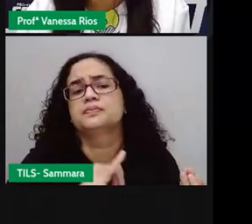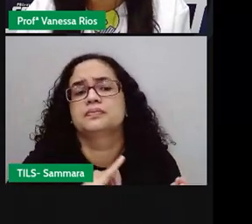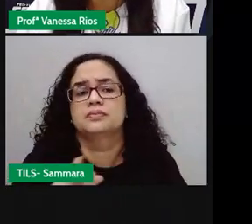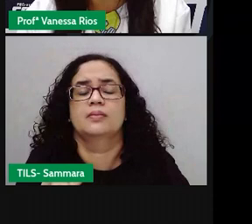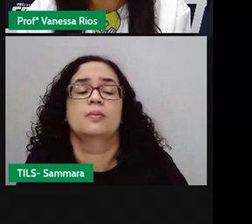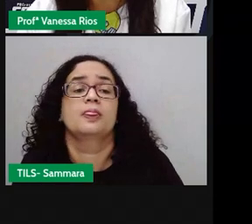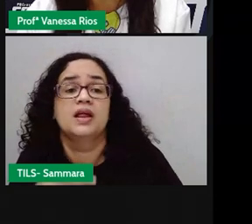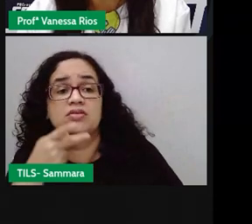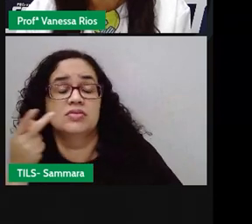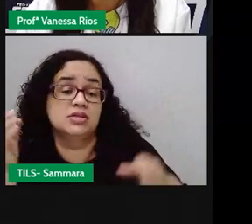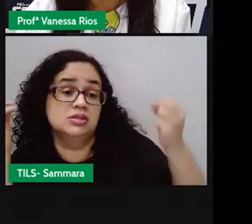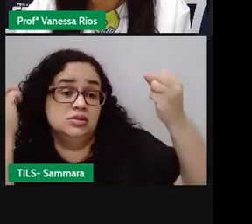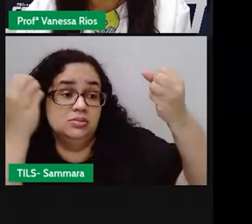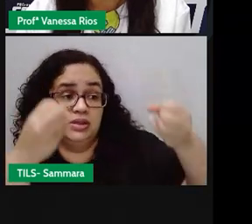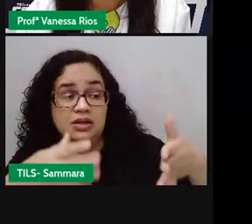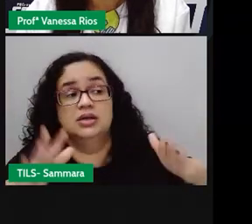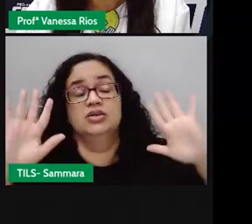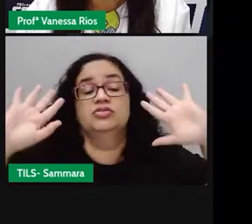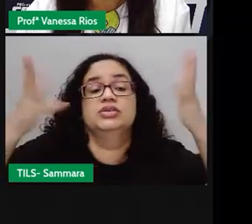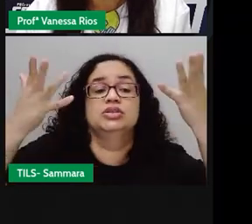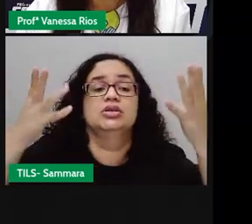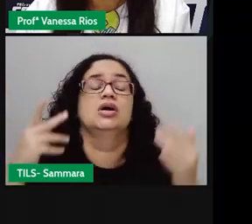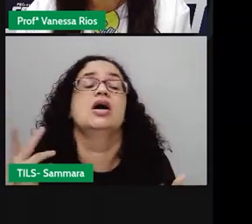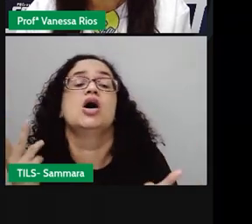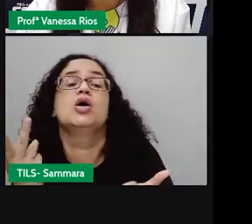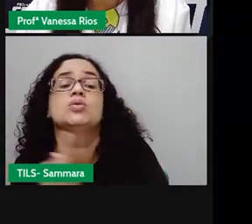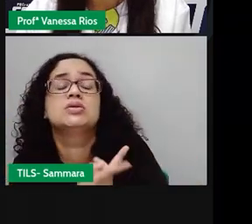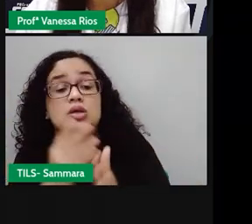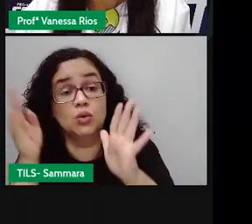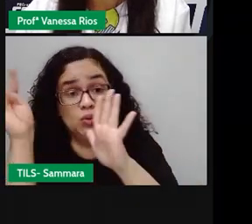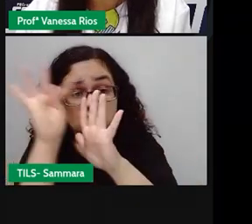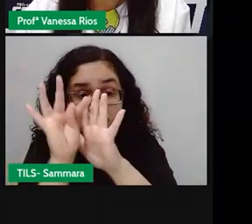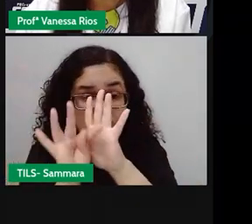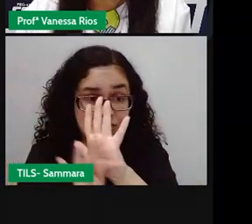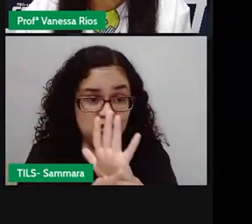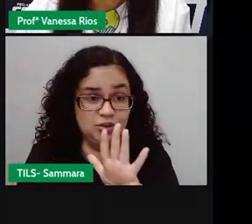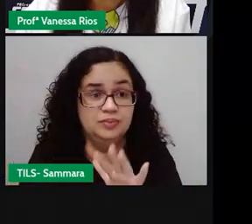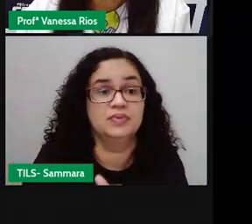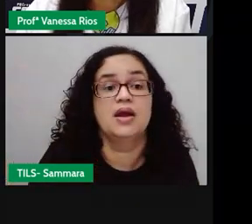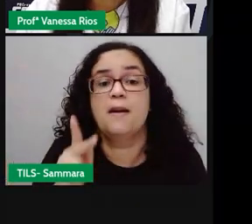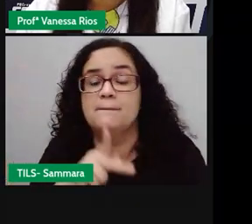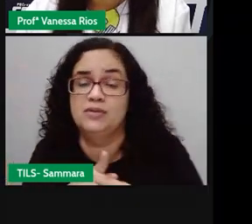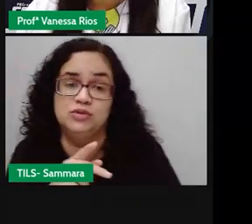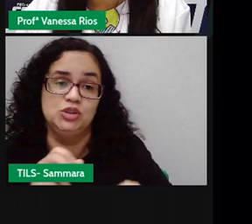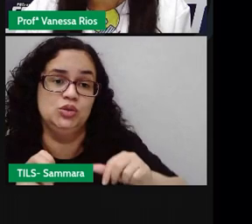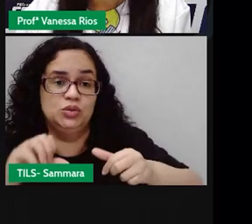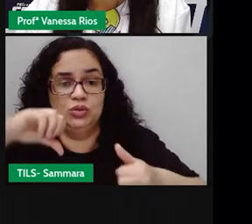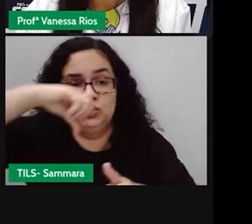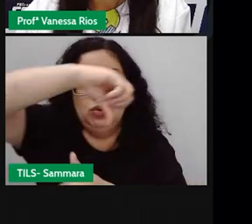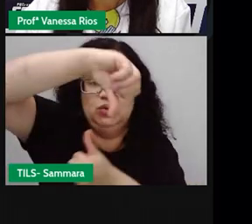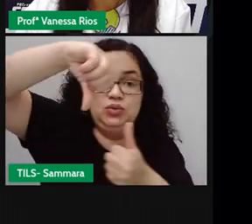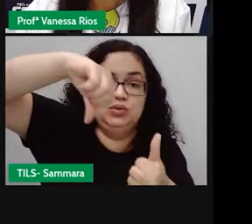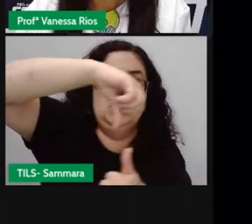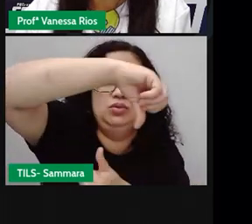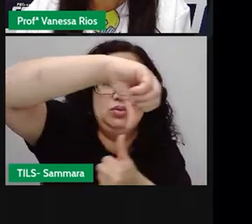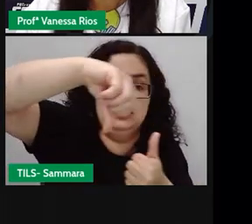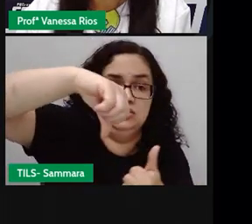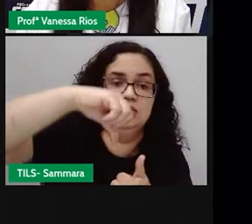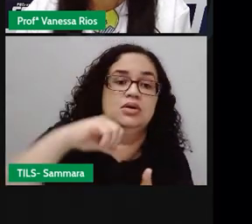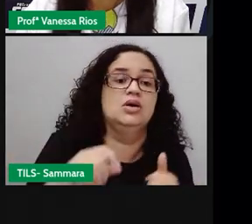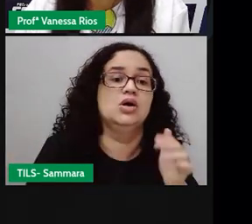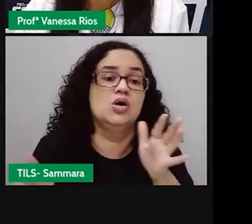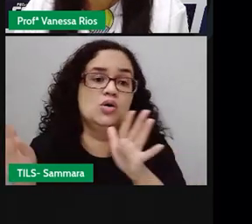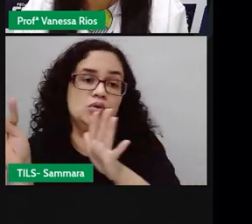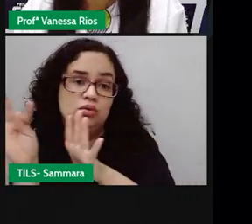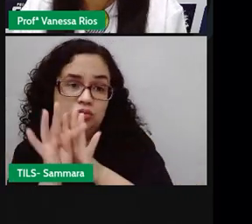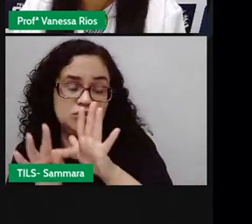a festa. Então, o aconteceu com esse texto? A Pró trocou a ordem dos parágrafos. O texto aí